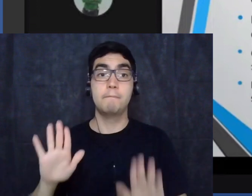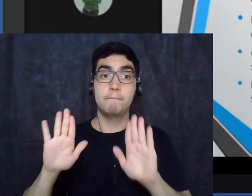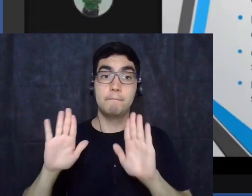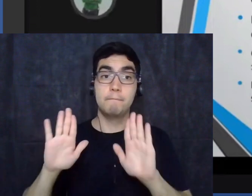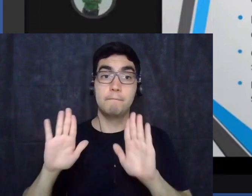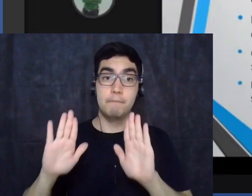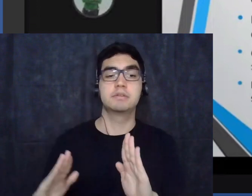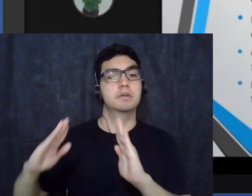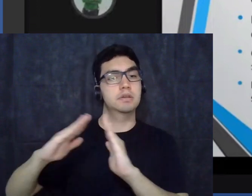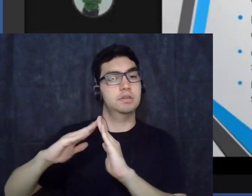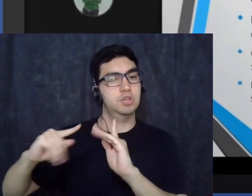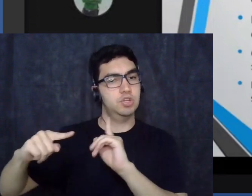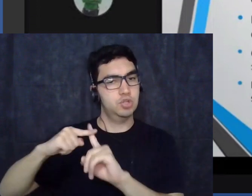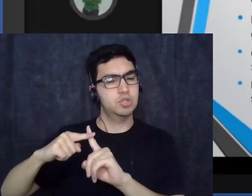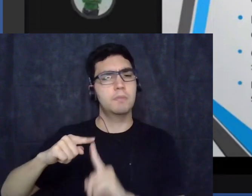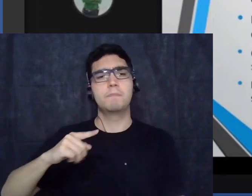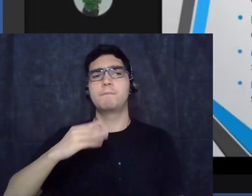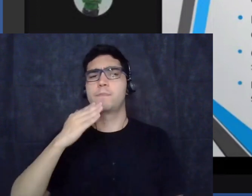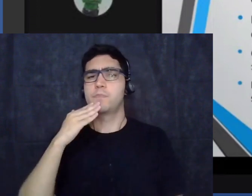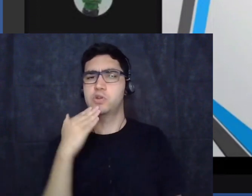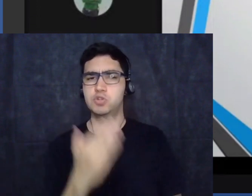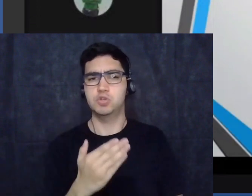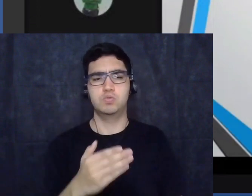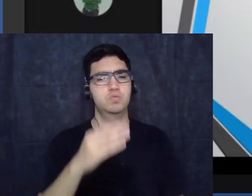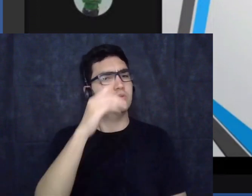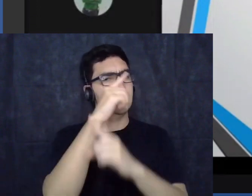o próximo slide por favor